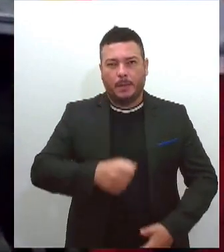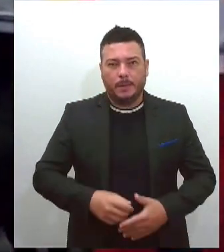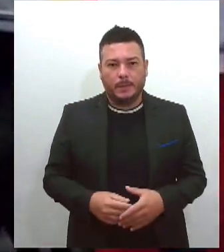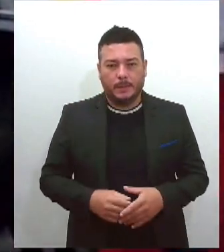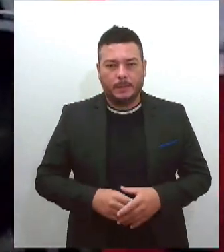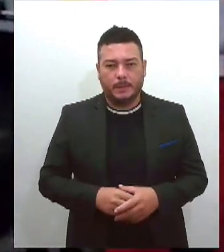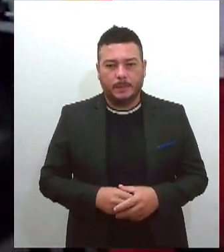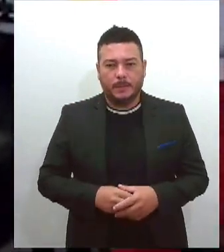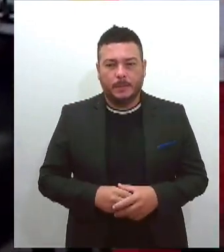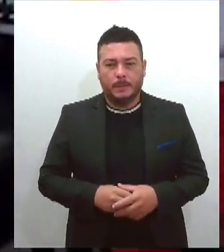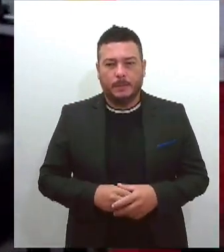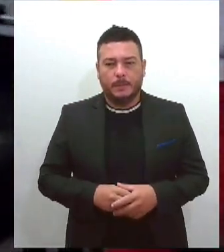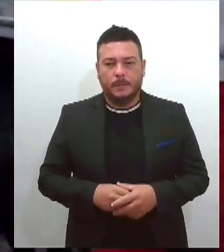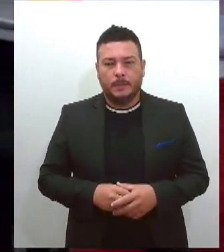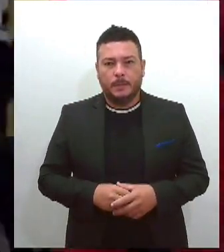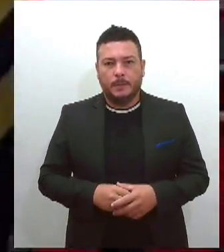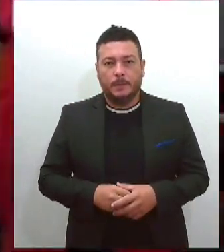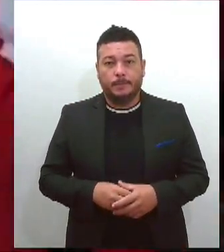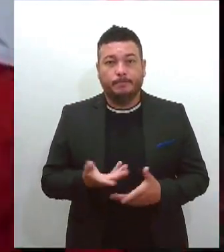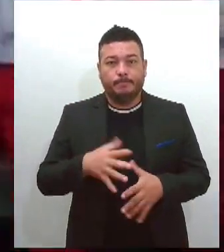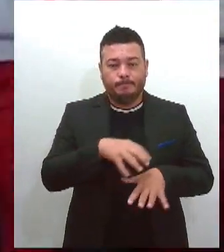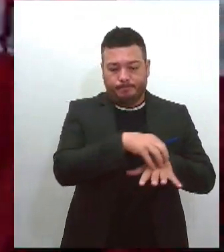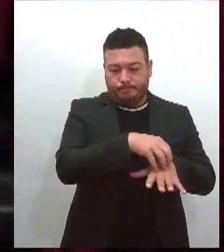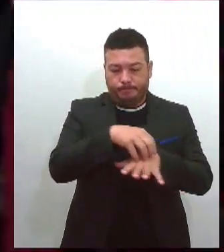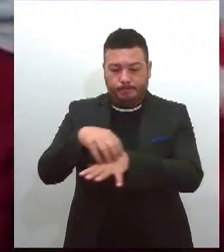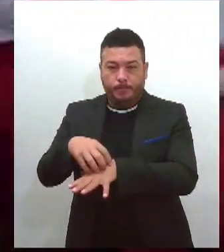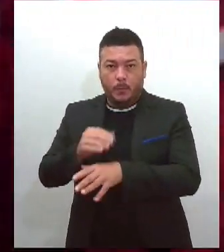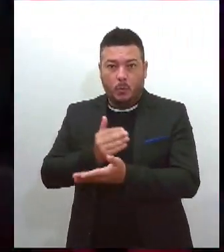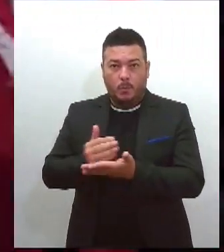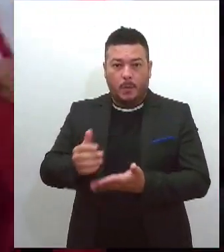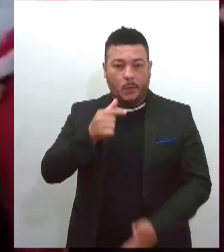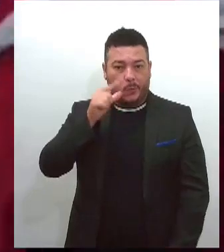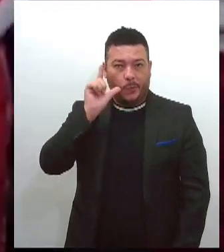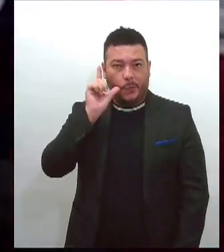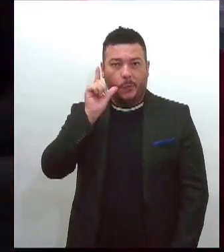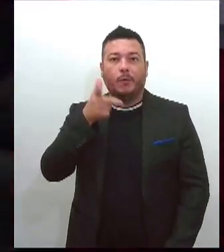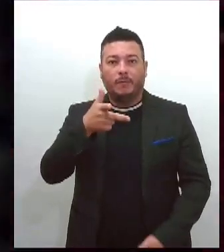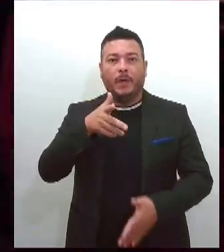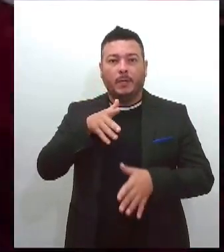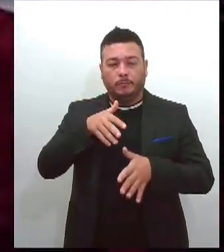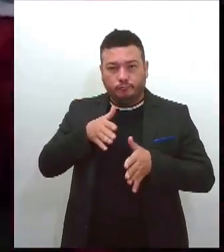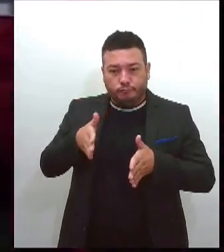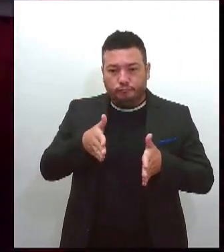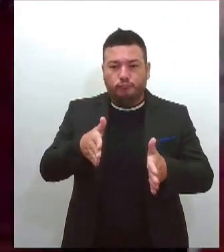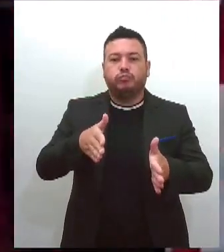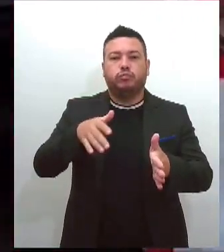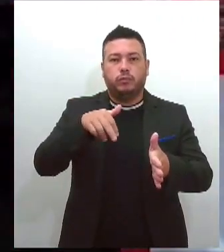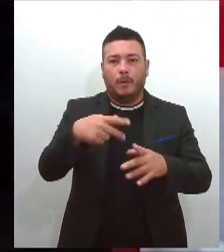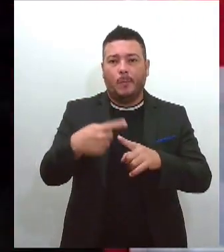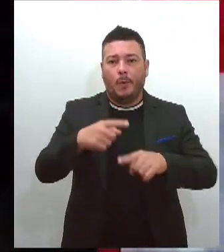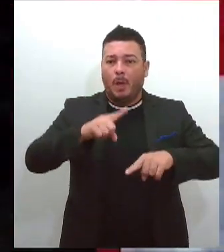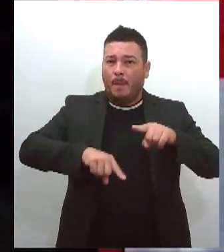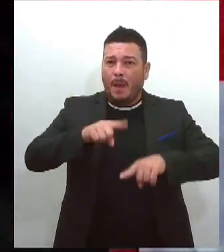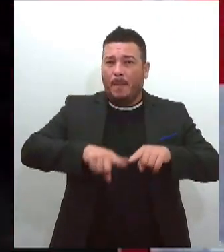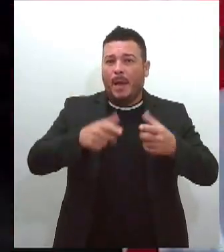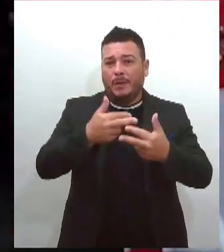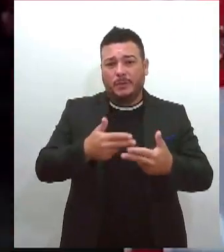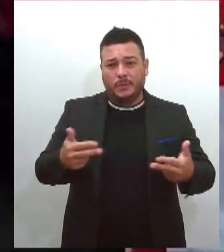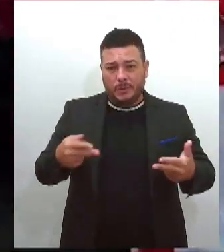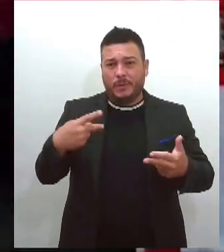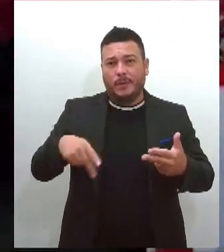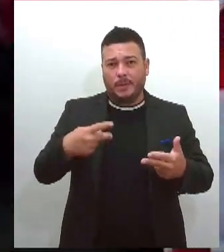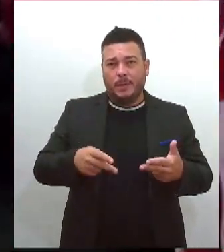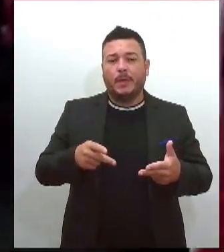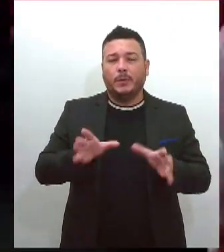O deslocamento começou ontem e seguirá por terra devido à quantidade de equipamentos do Corpo de Bombeiros de Sergipe que